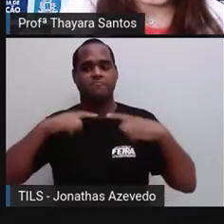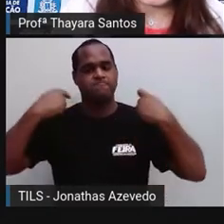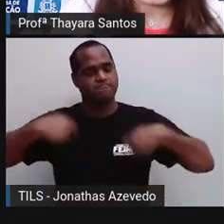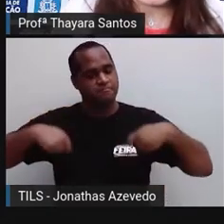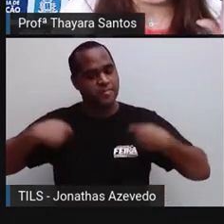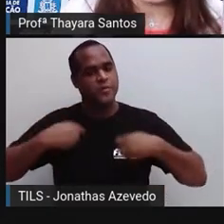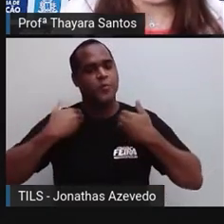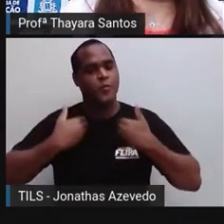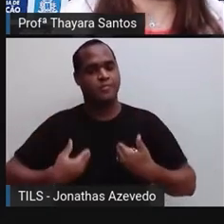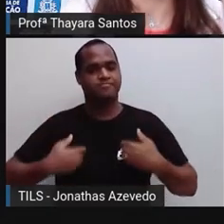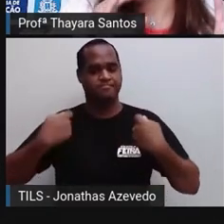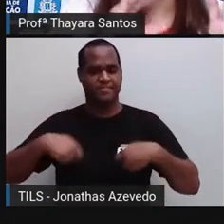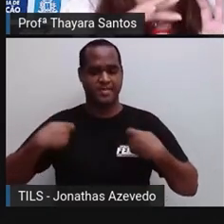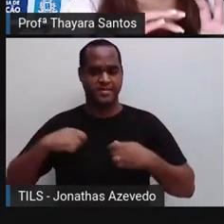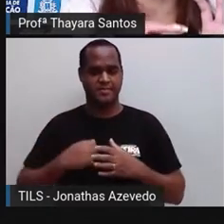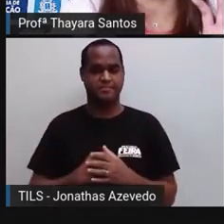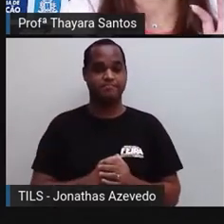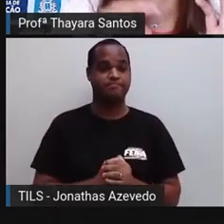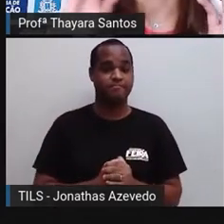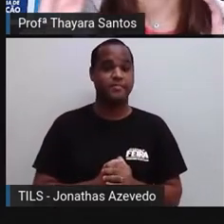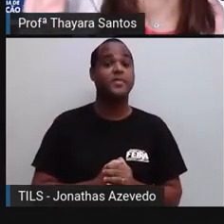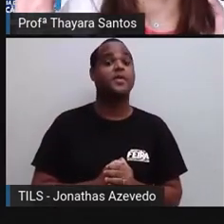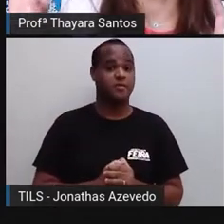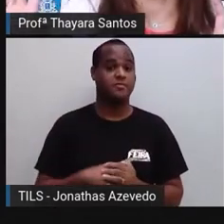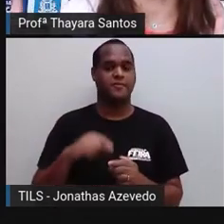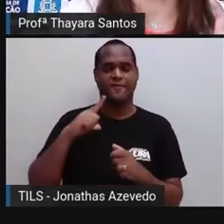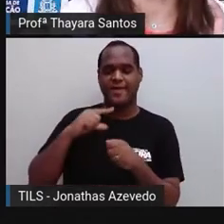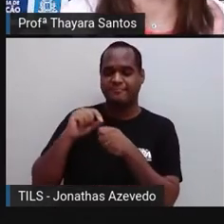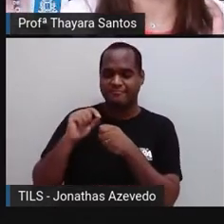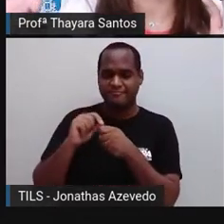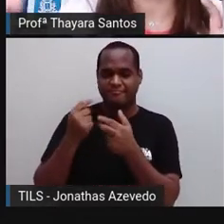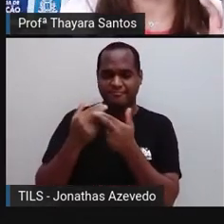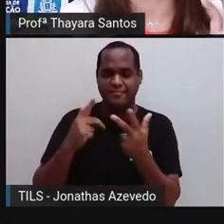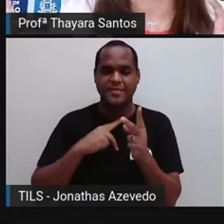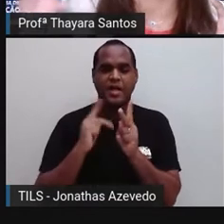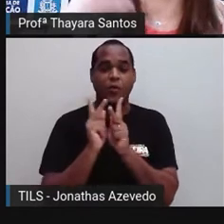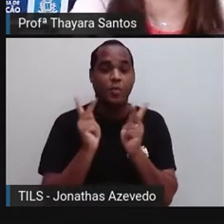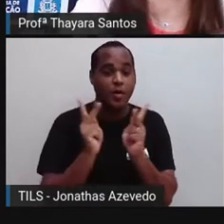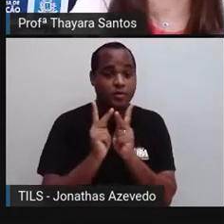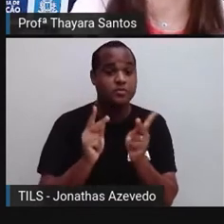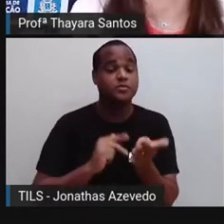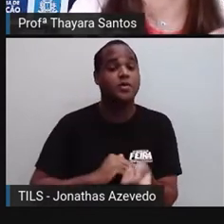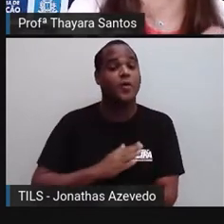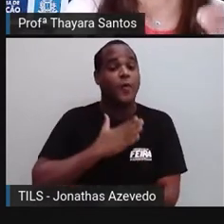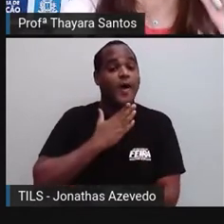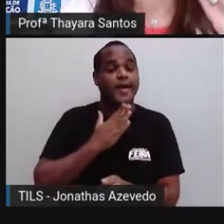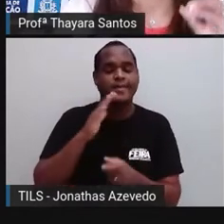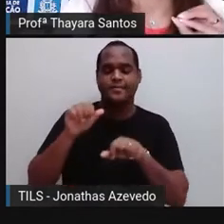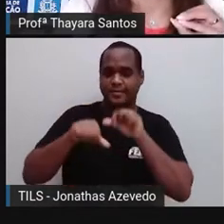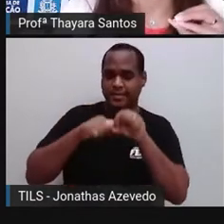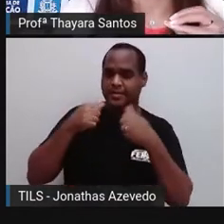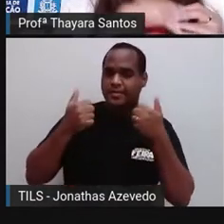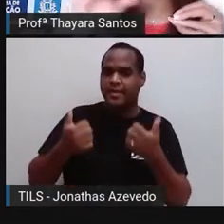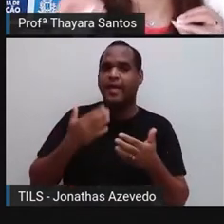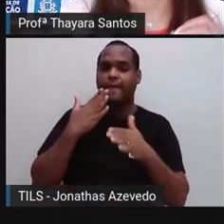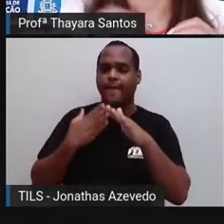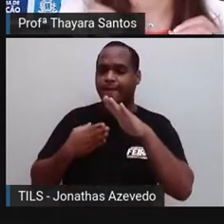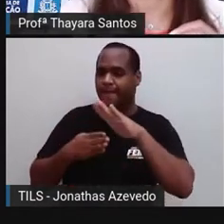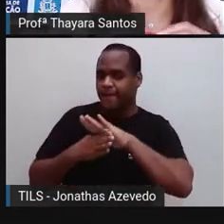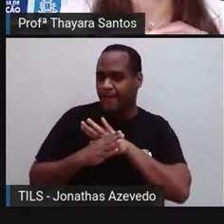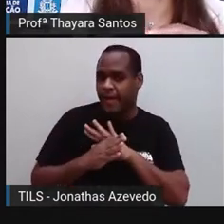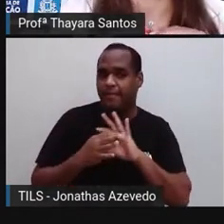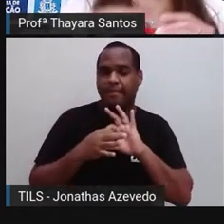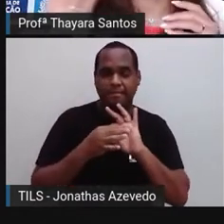Então, a célula endócrina produz hormônio, a célula-alvo reconhece esse hormônio, deixa ele entrar e